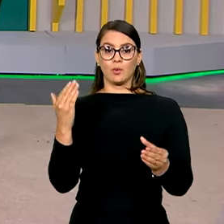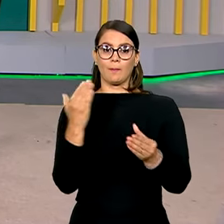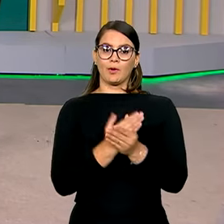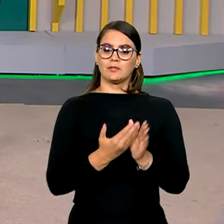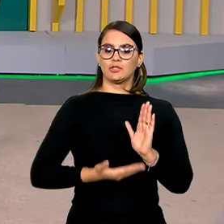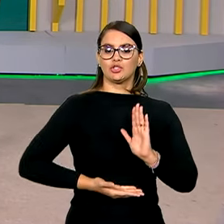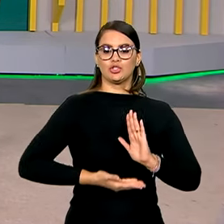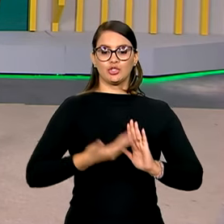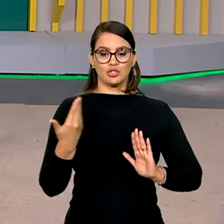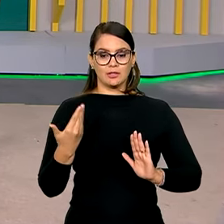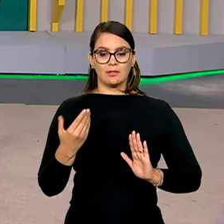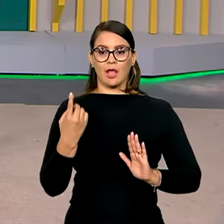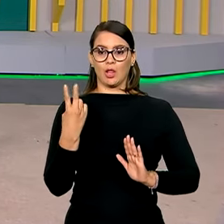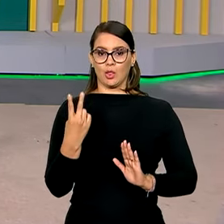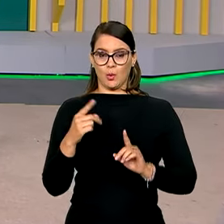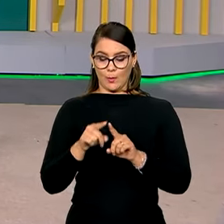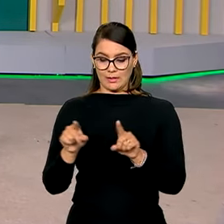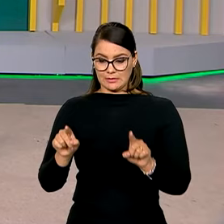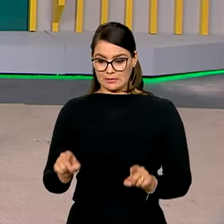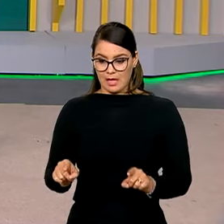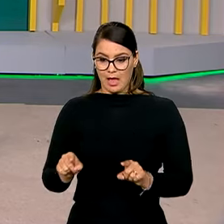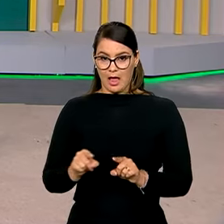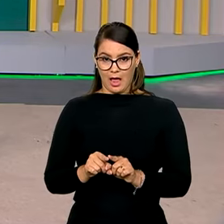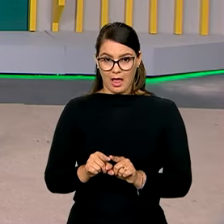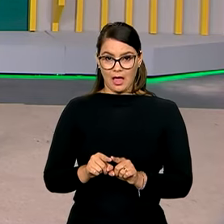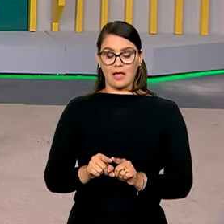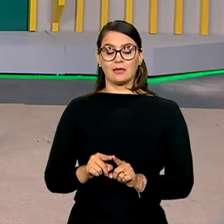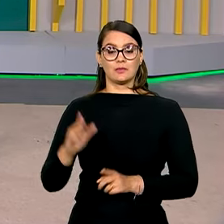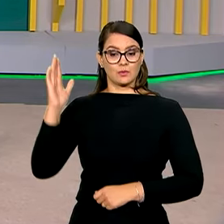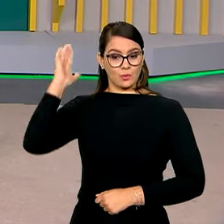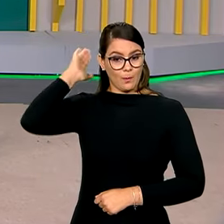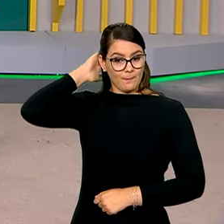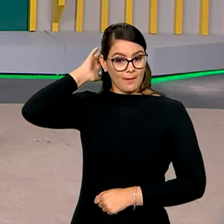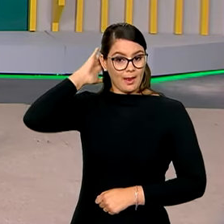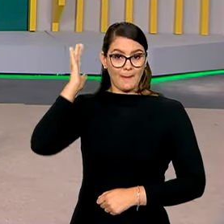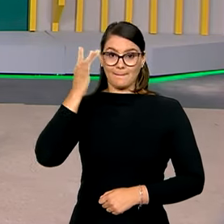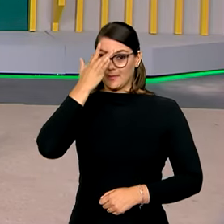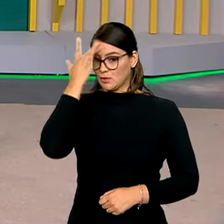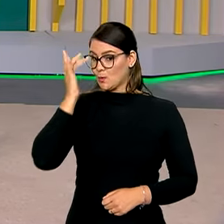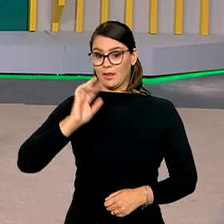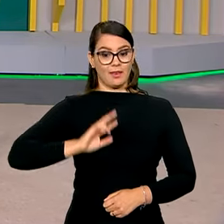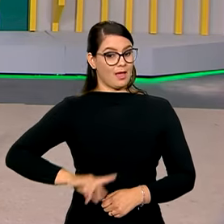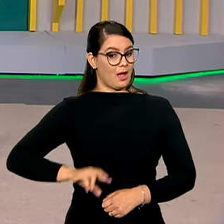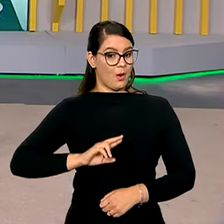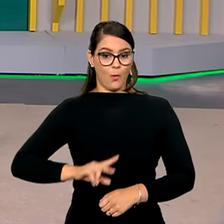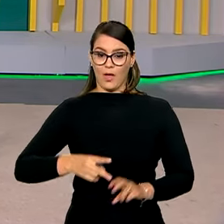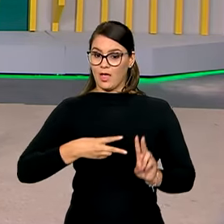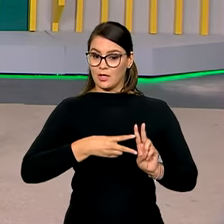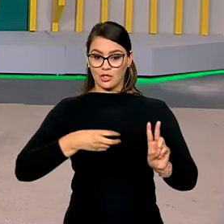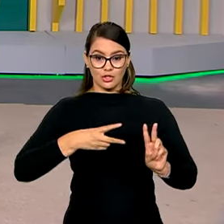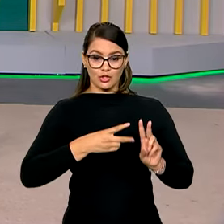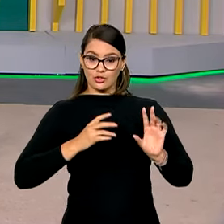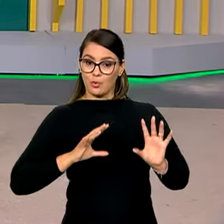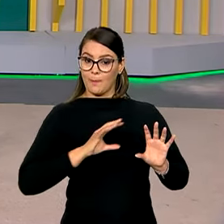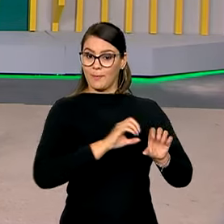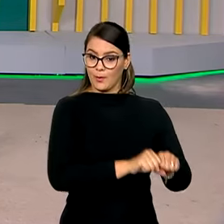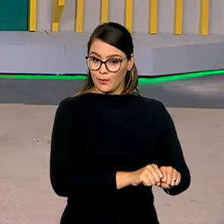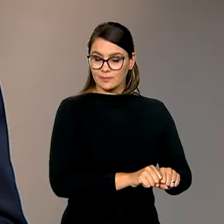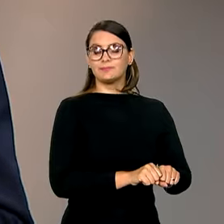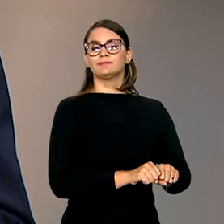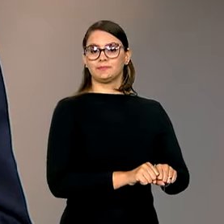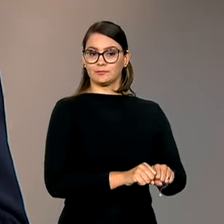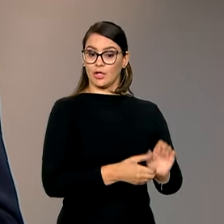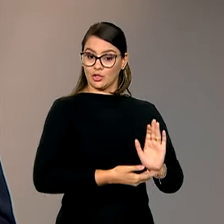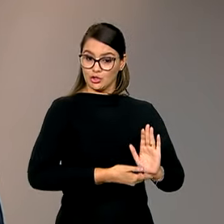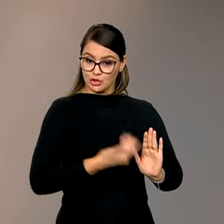retirada em duas áreas do estado do Pará ocupadas por não indígenas. Além da retirada de pessoas